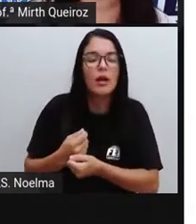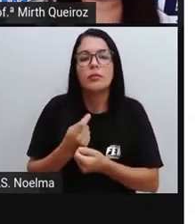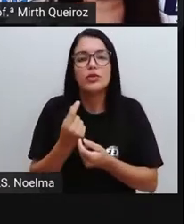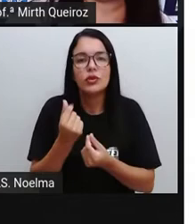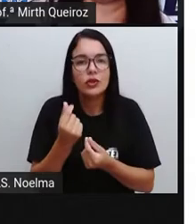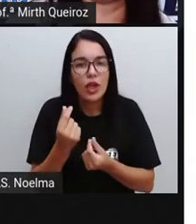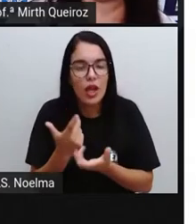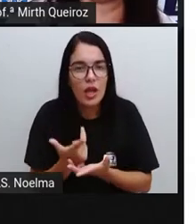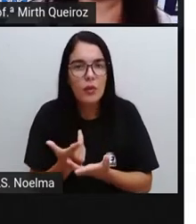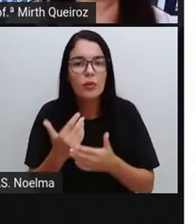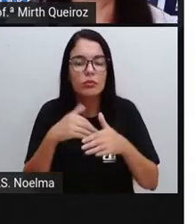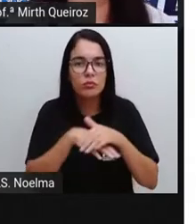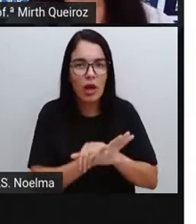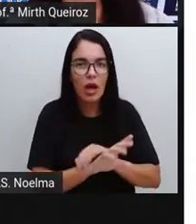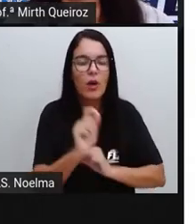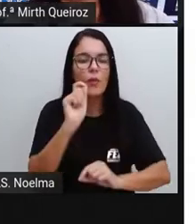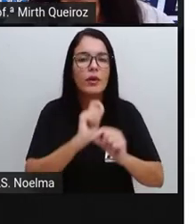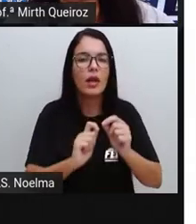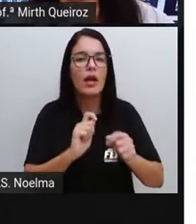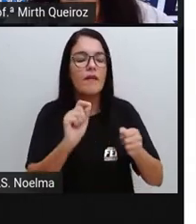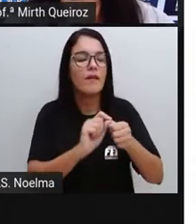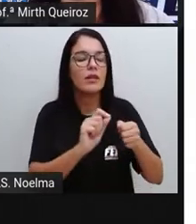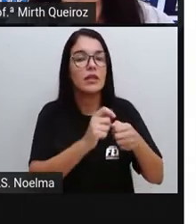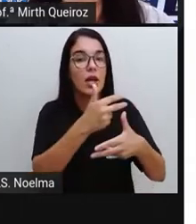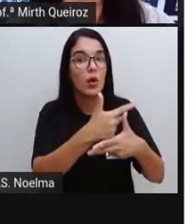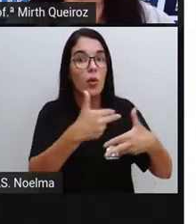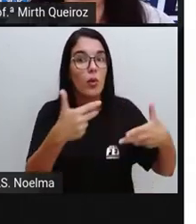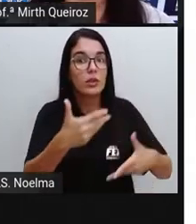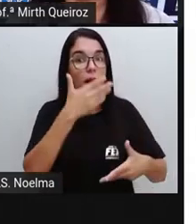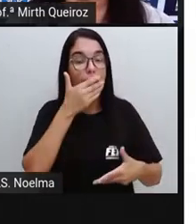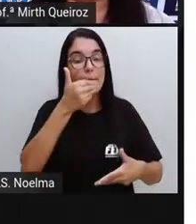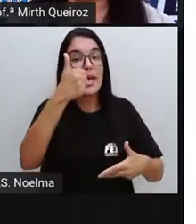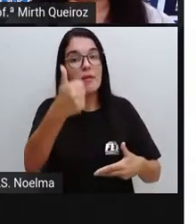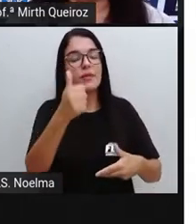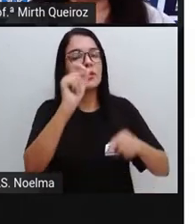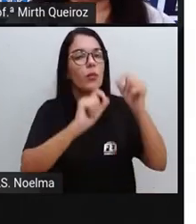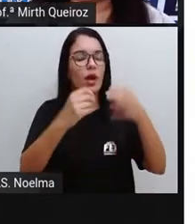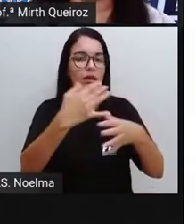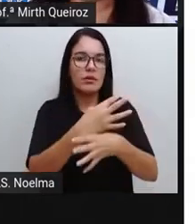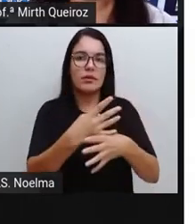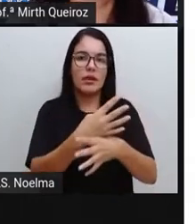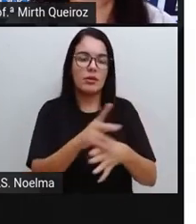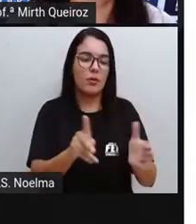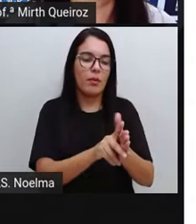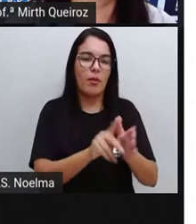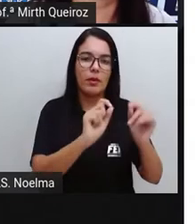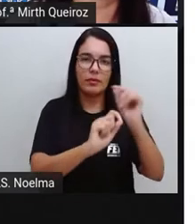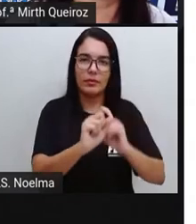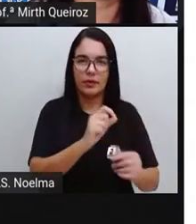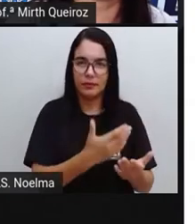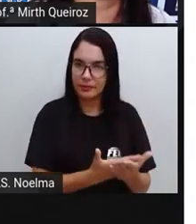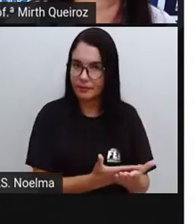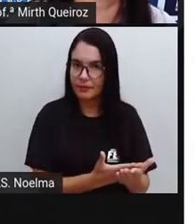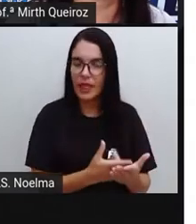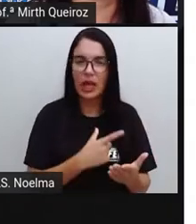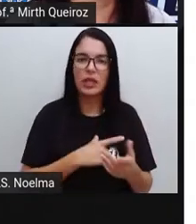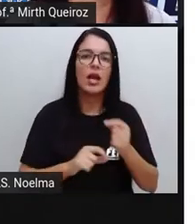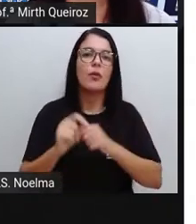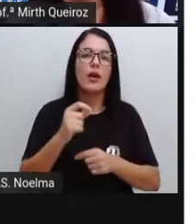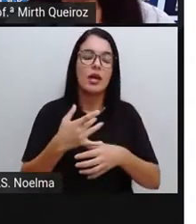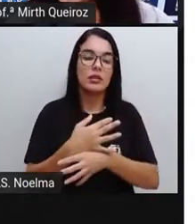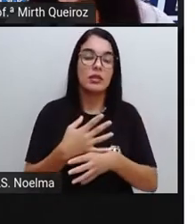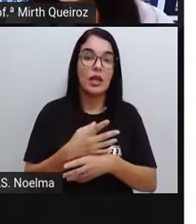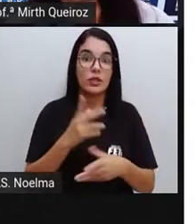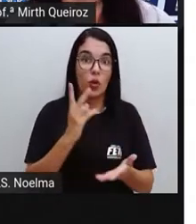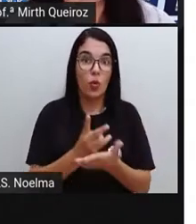arrecadar dinheiro Para investir em coisas que possam beneficiar as pessoas da cidade Que vai fazer com que essa cidade Ela se mantenha